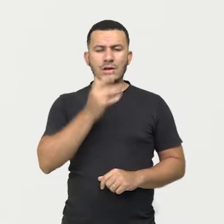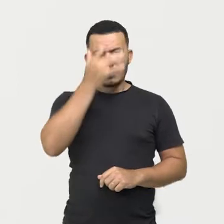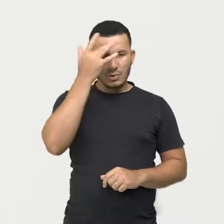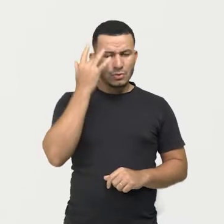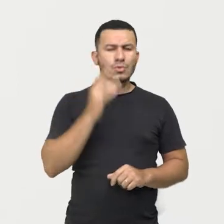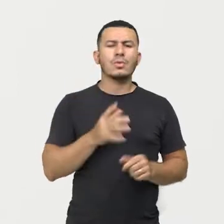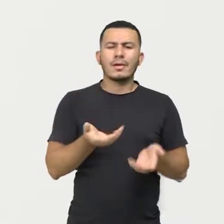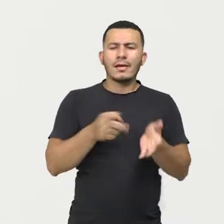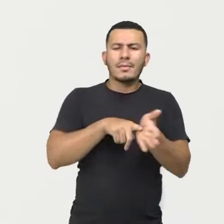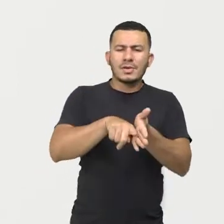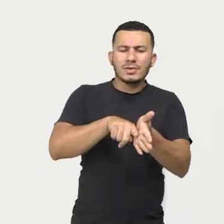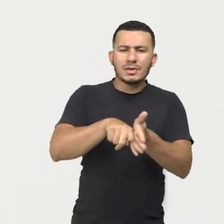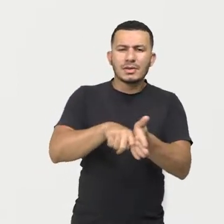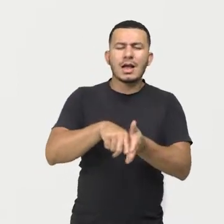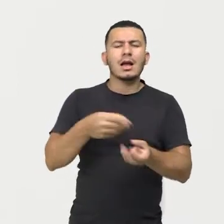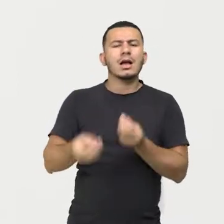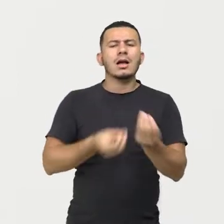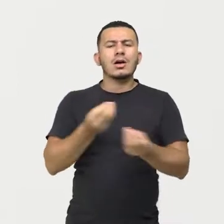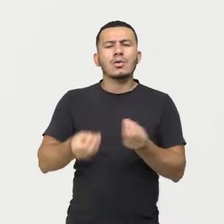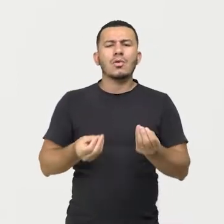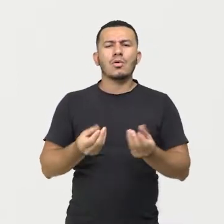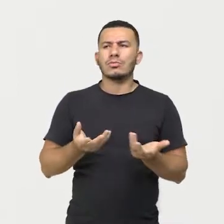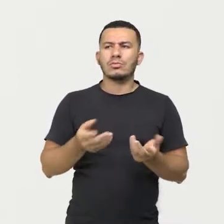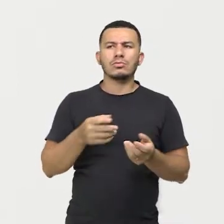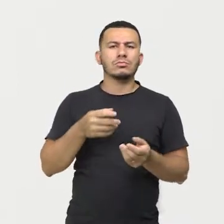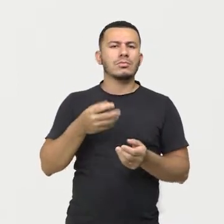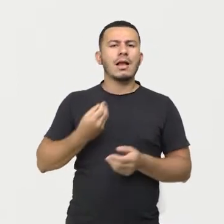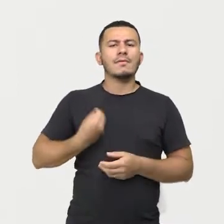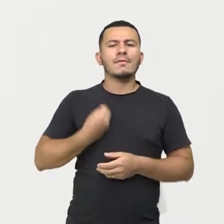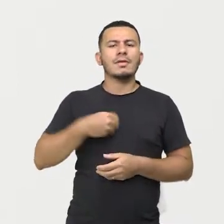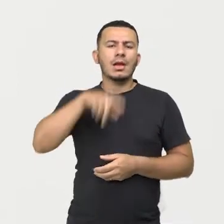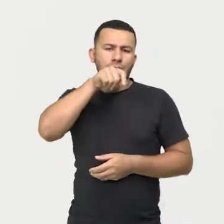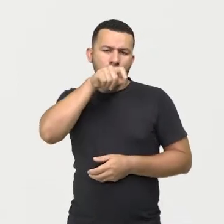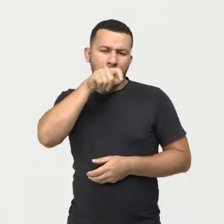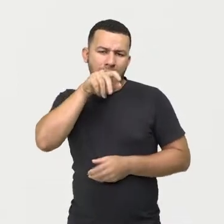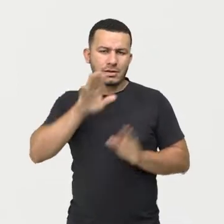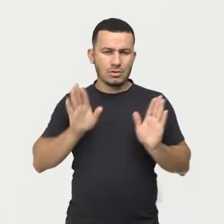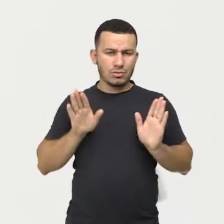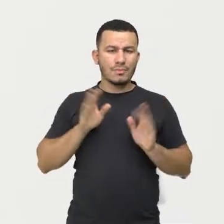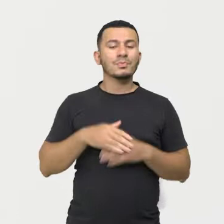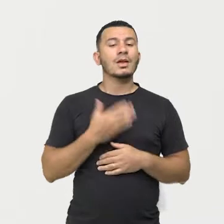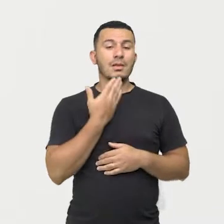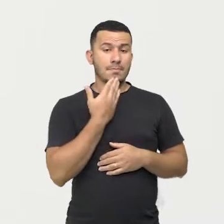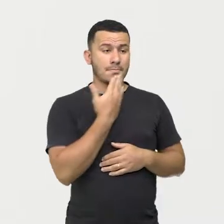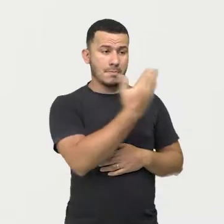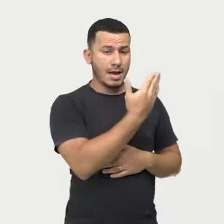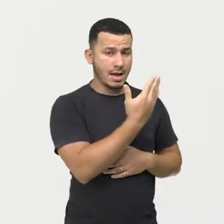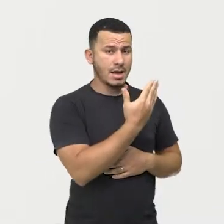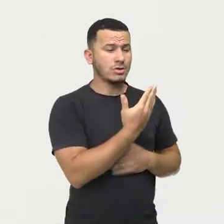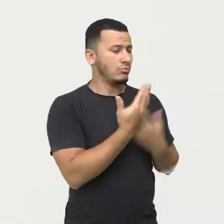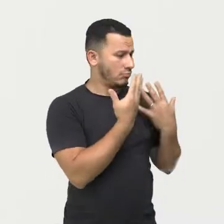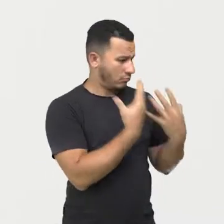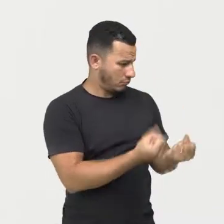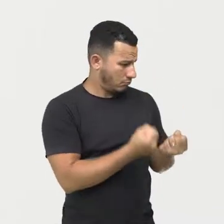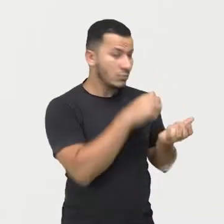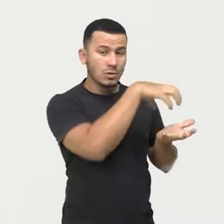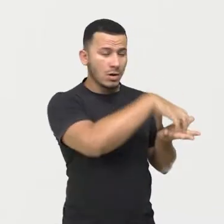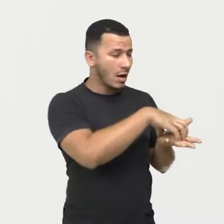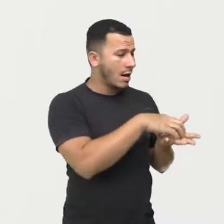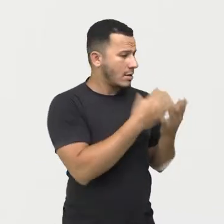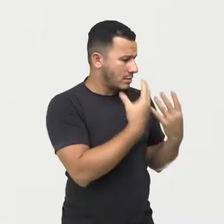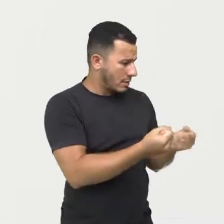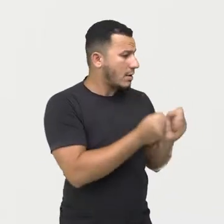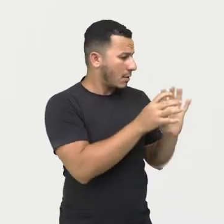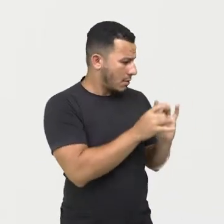quer verificar o modo de vida de determinado pássaro. Então, ele vai, solicita a autorização dessa UC para ele poder